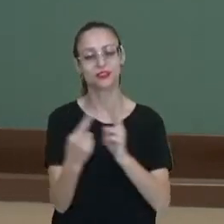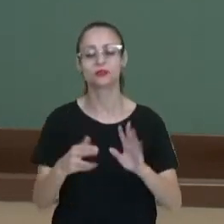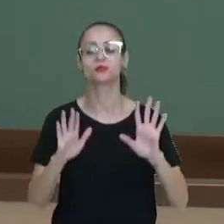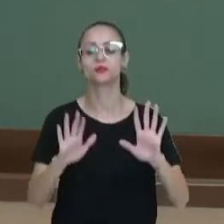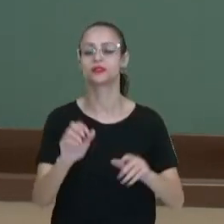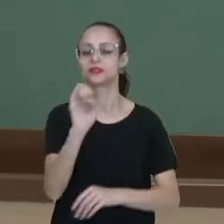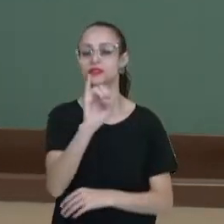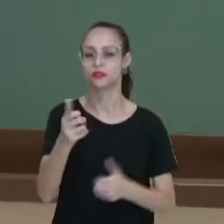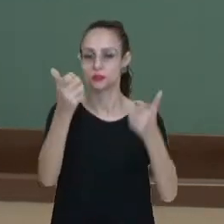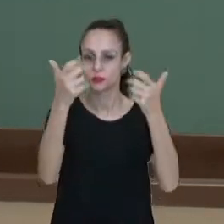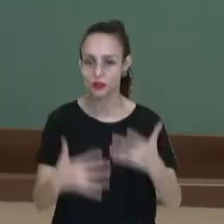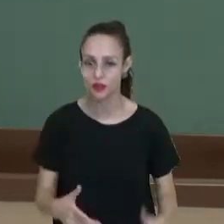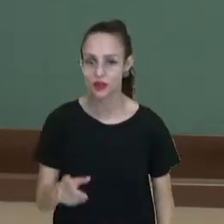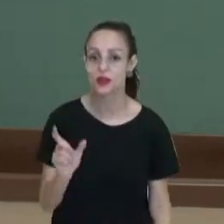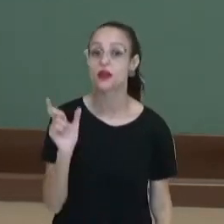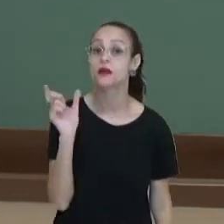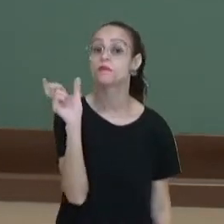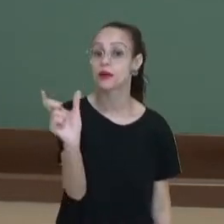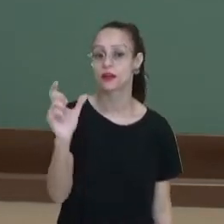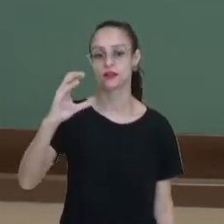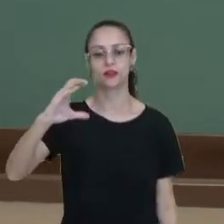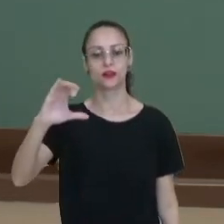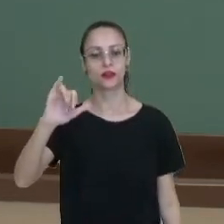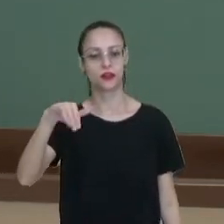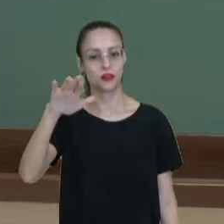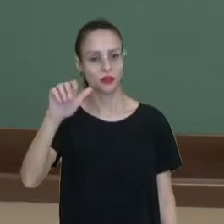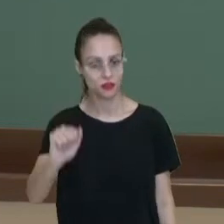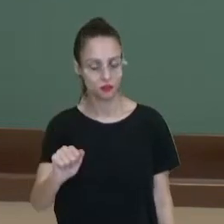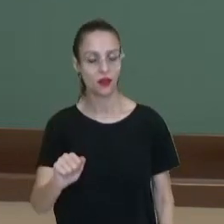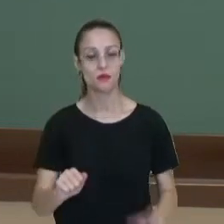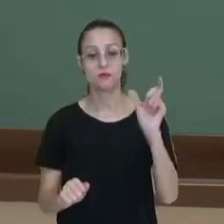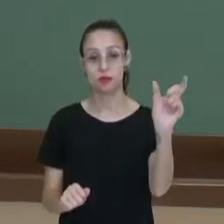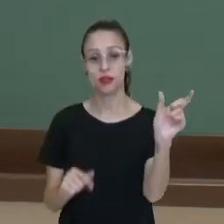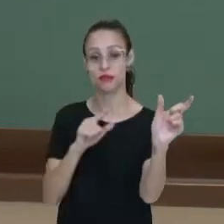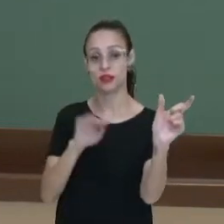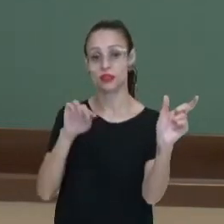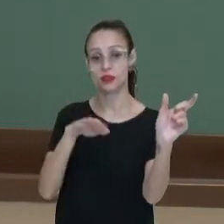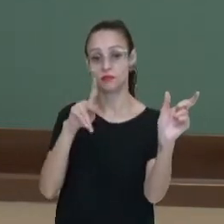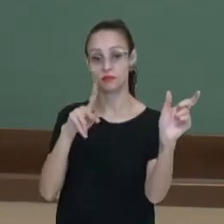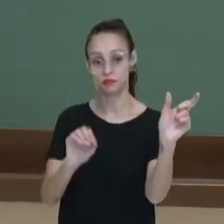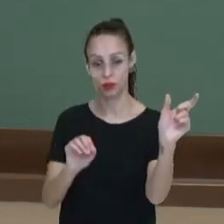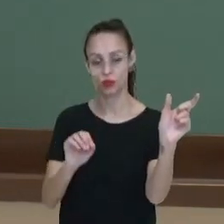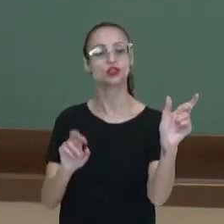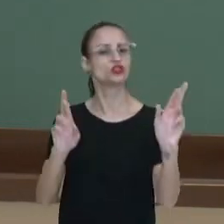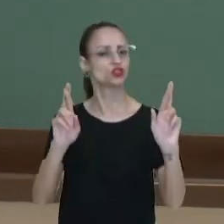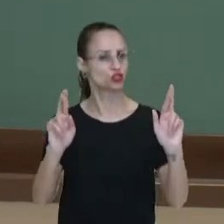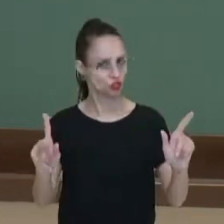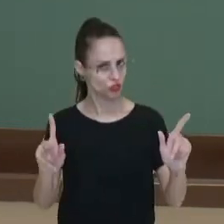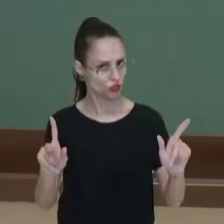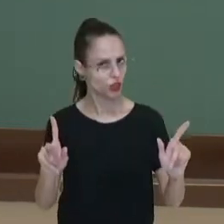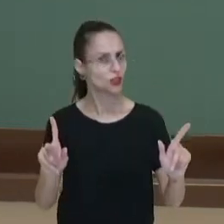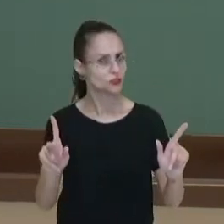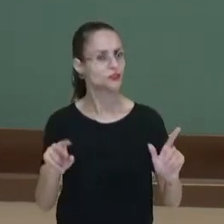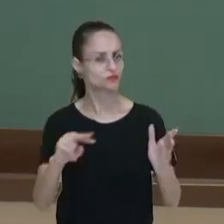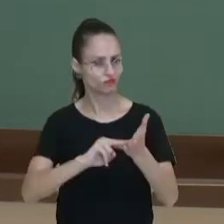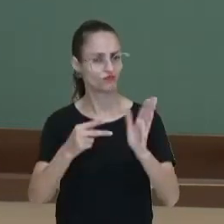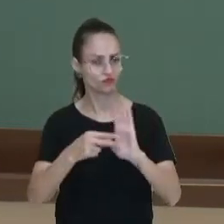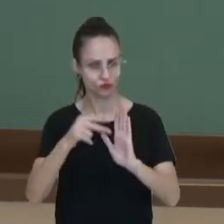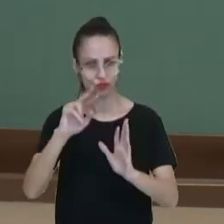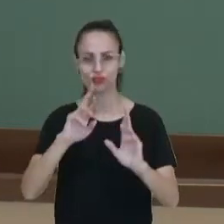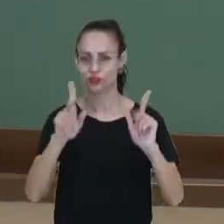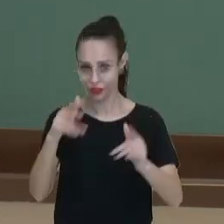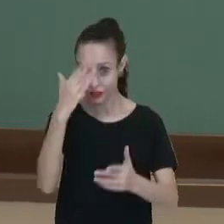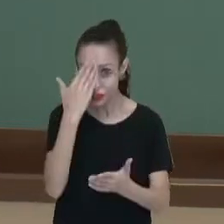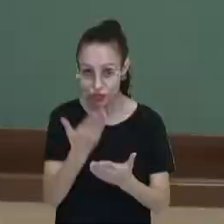falar para você que a palavra clima e tempo são diferentes e têm significados diferentes, você acredita? Então, vamos conhecer um pouquinho.